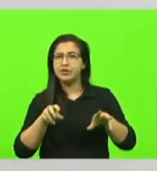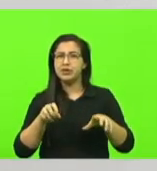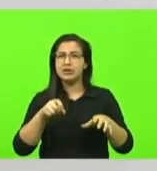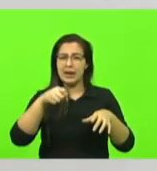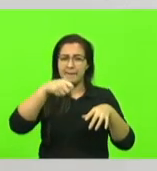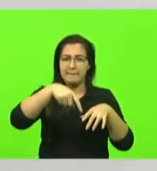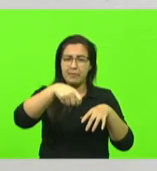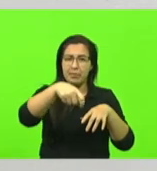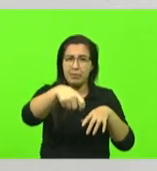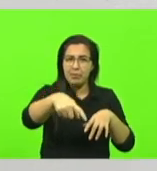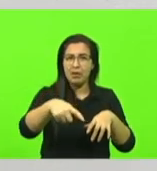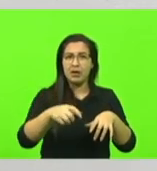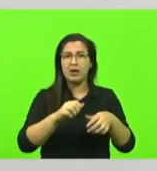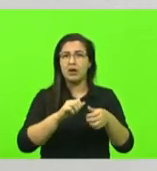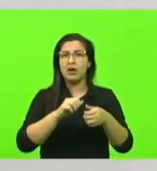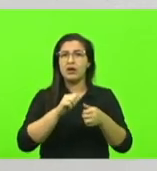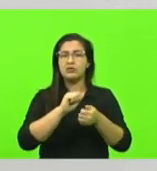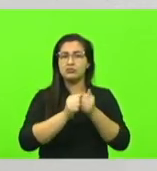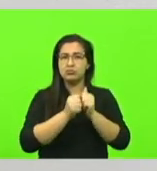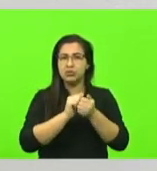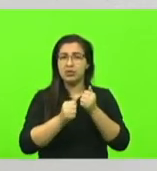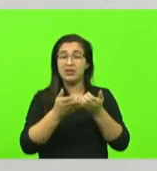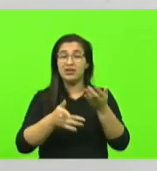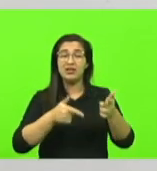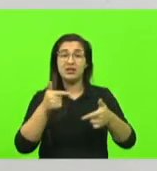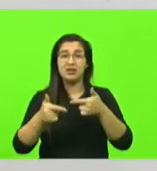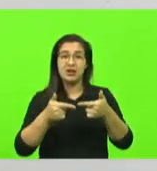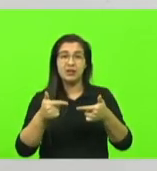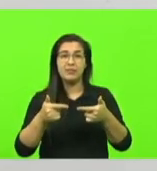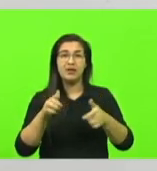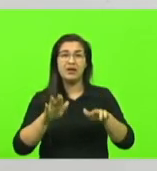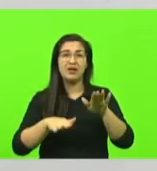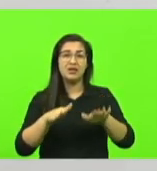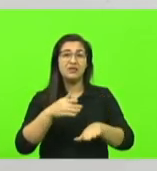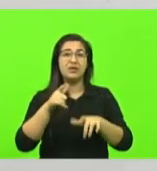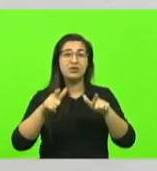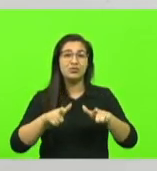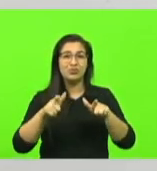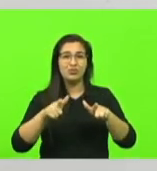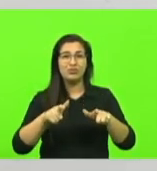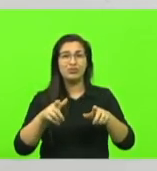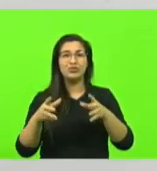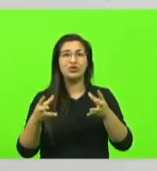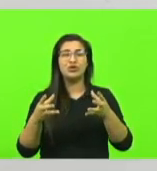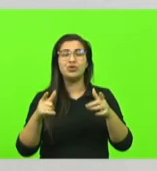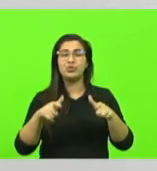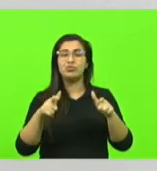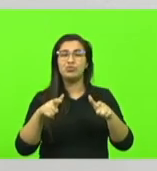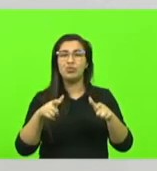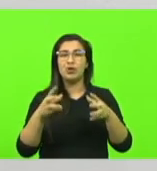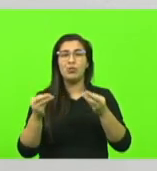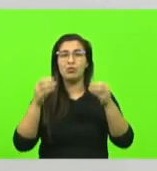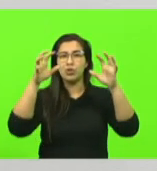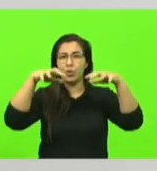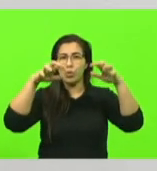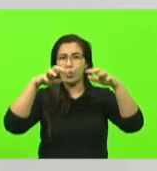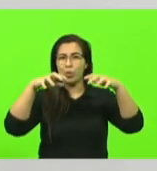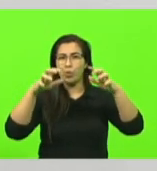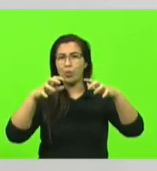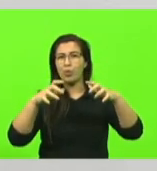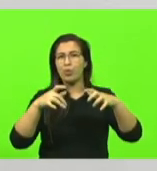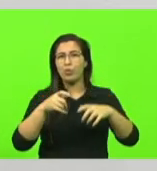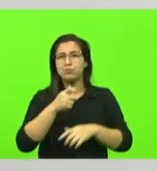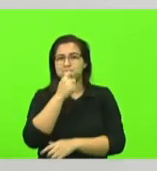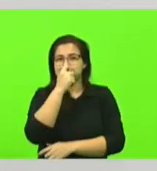eles trabalham com áreas de inundação e alguém lá do IMA acredita que é muito fácil fazer um tanque de decantação que